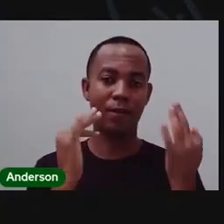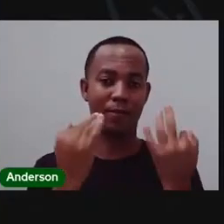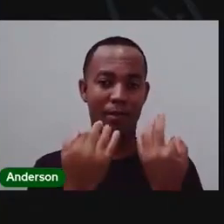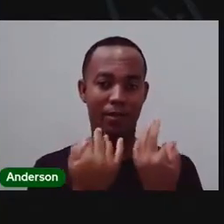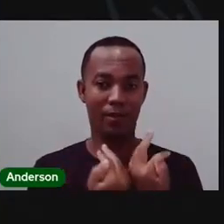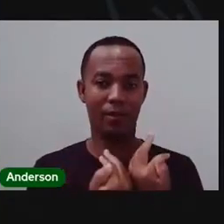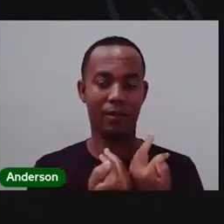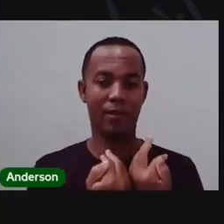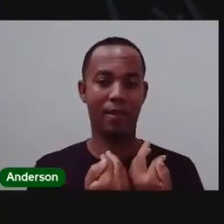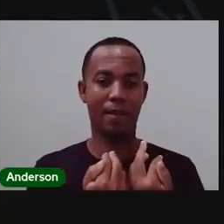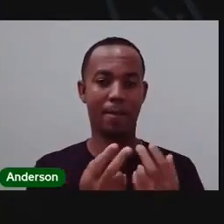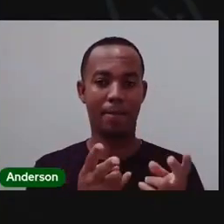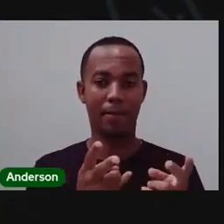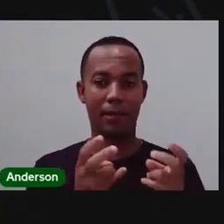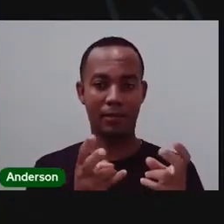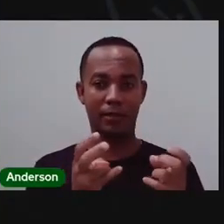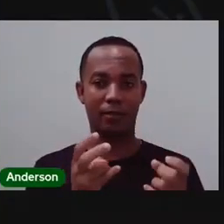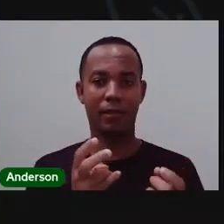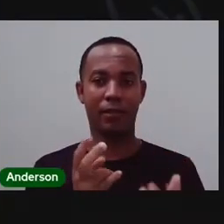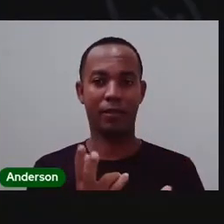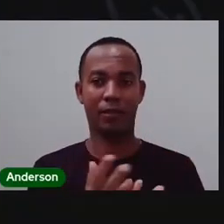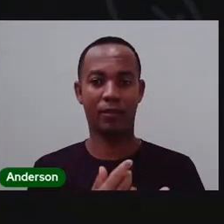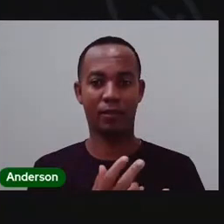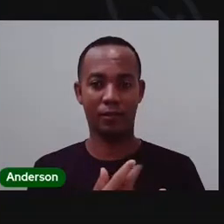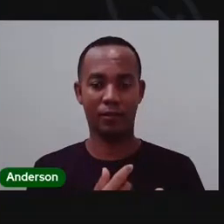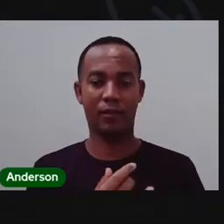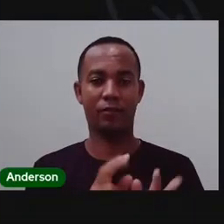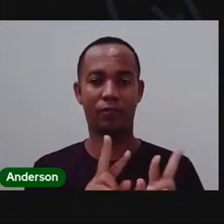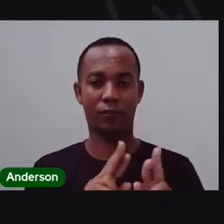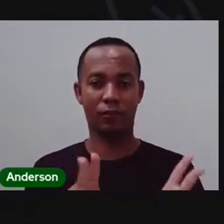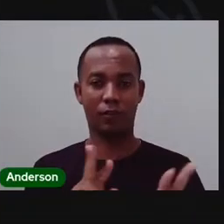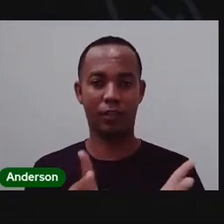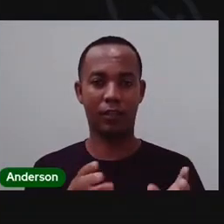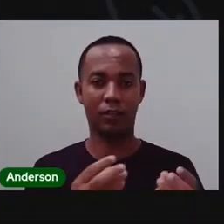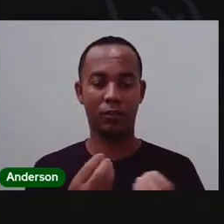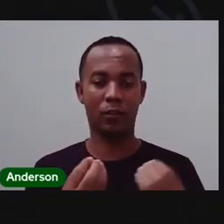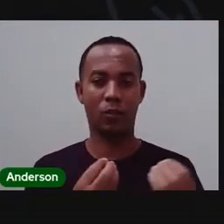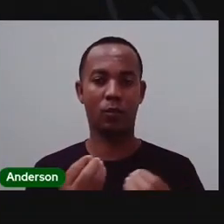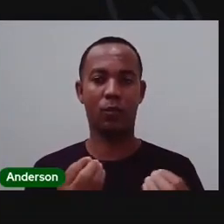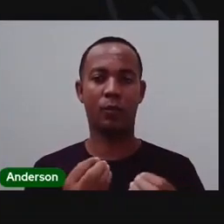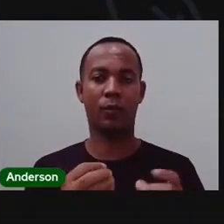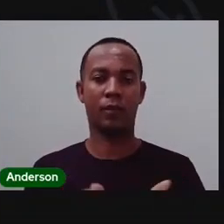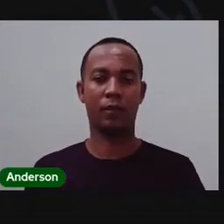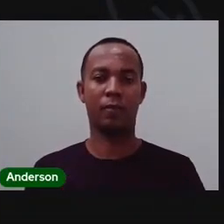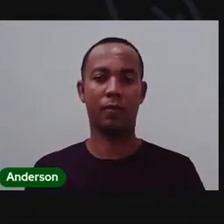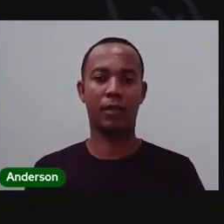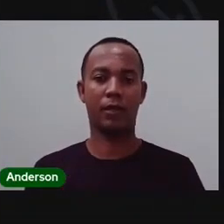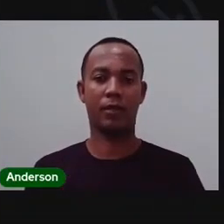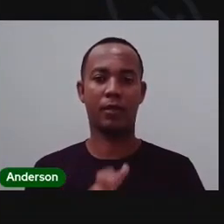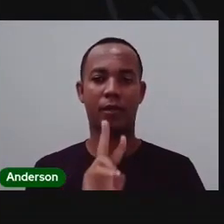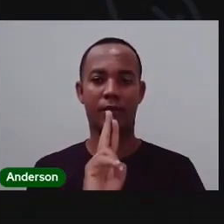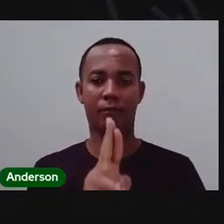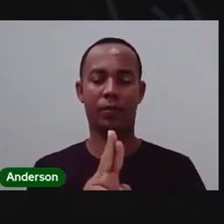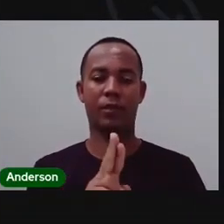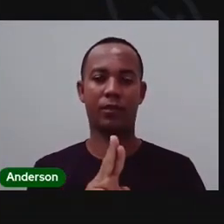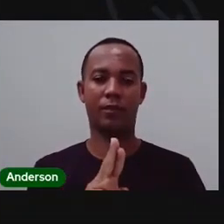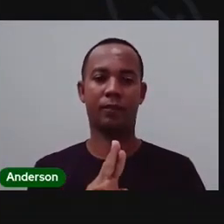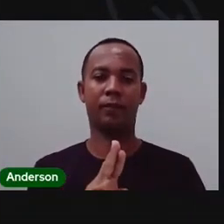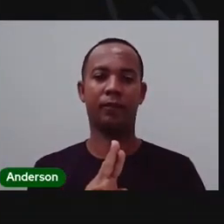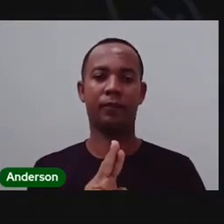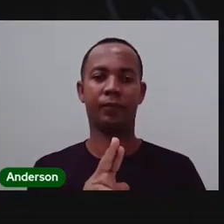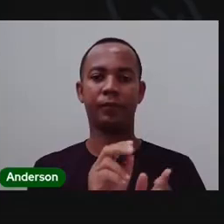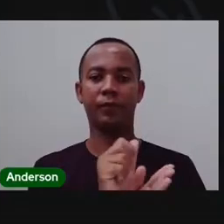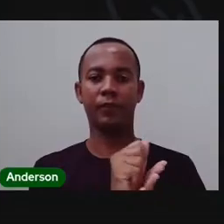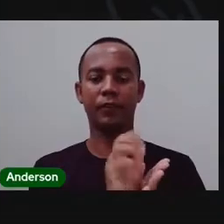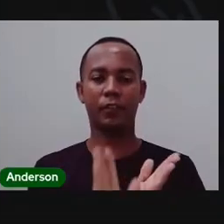vídeo Observe nas imagens abaixo A diferença entre elas Em seguida Responda A atividade As